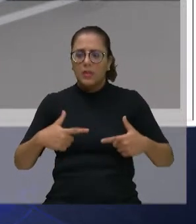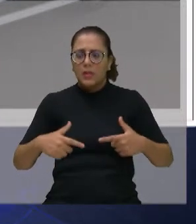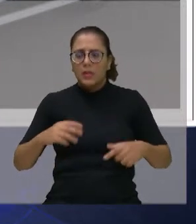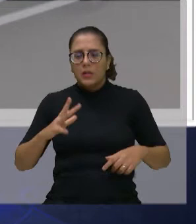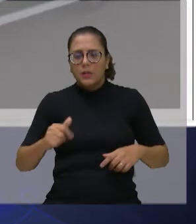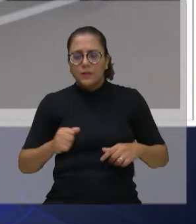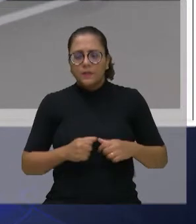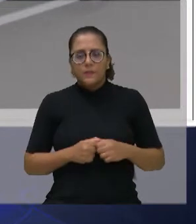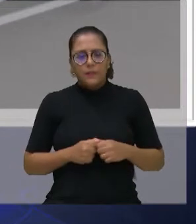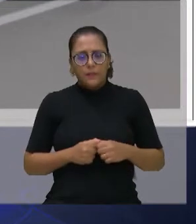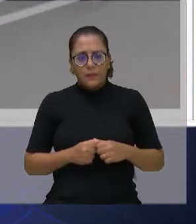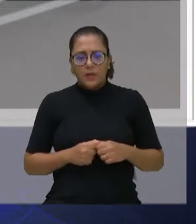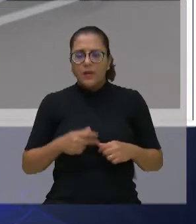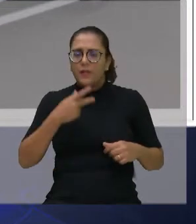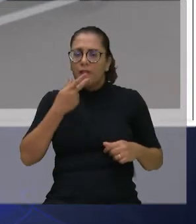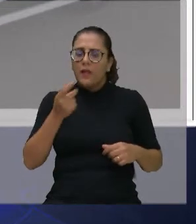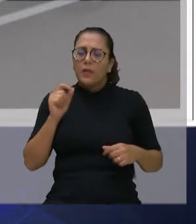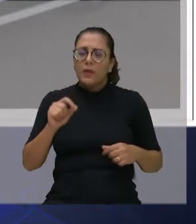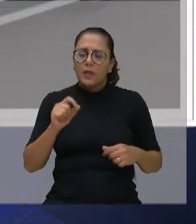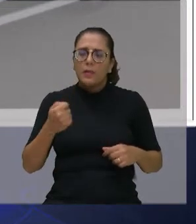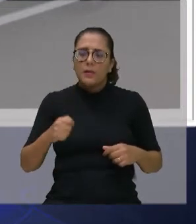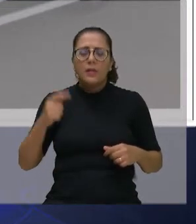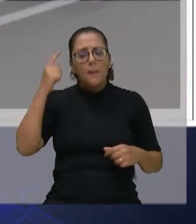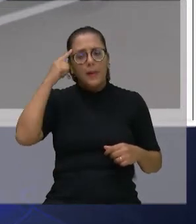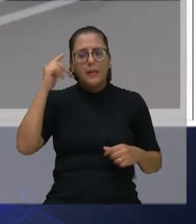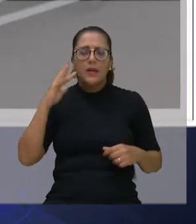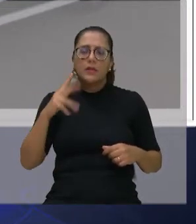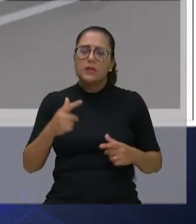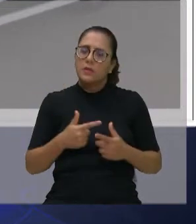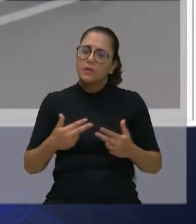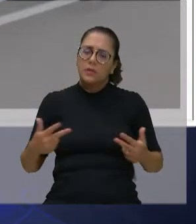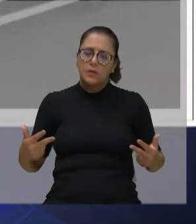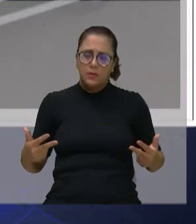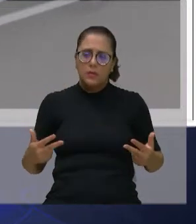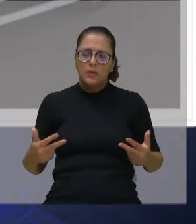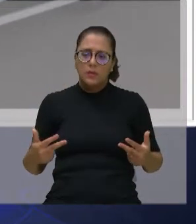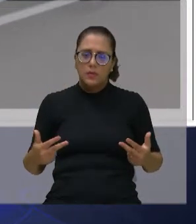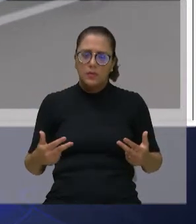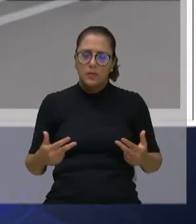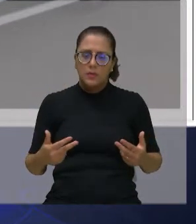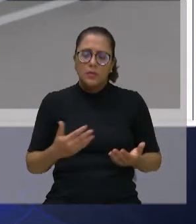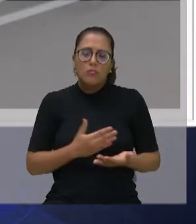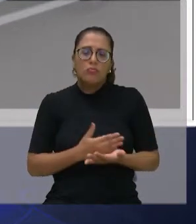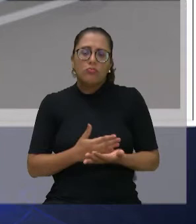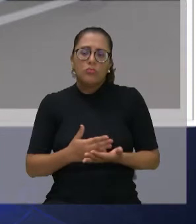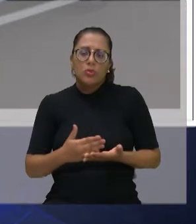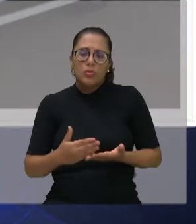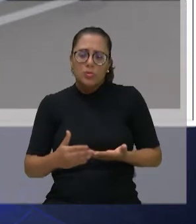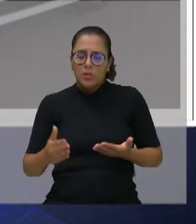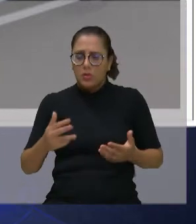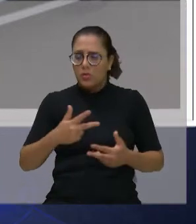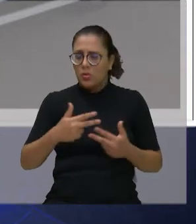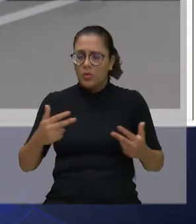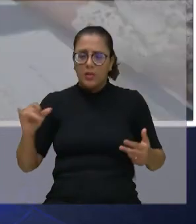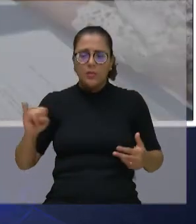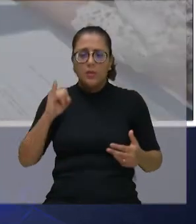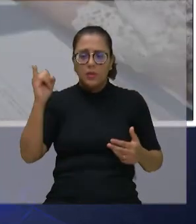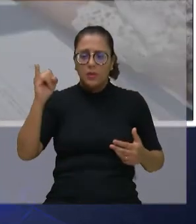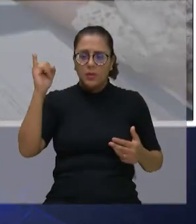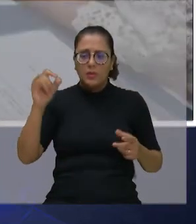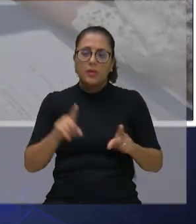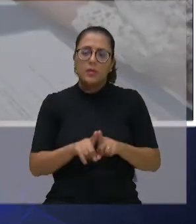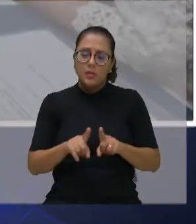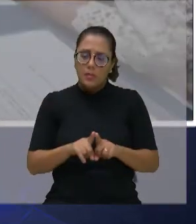dizer que nós estamos pensando, tem que estar se pensando em tudo, desde as grandes obras até o trato com o lixo.